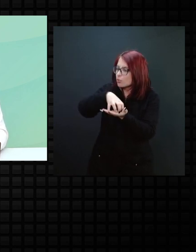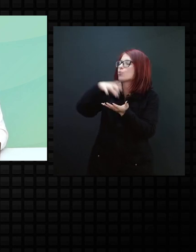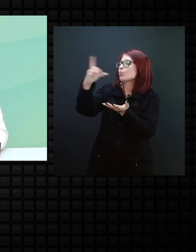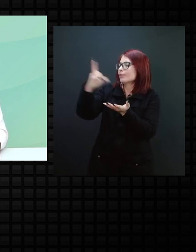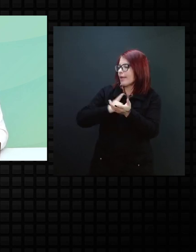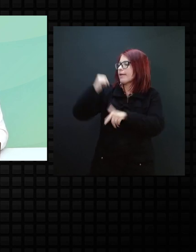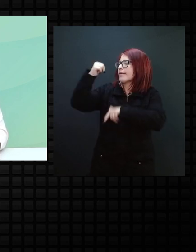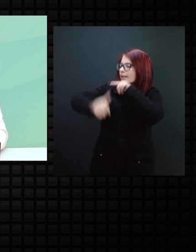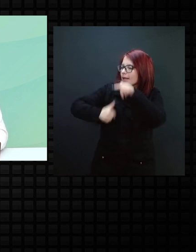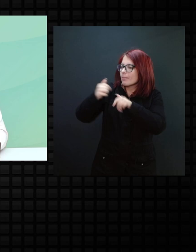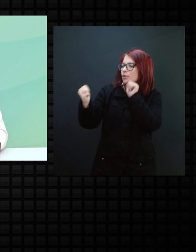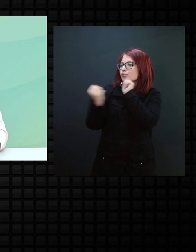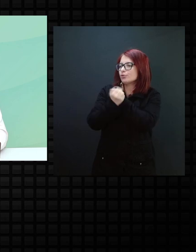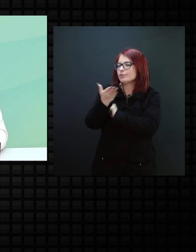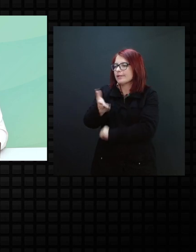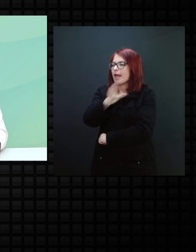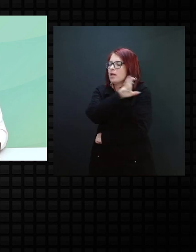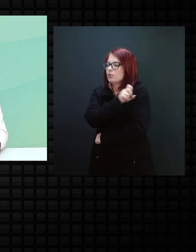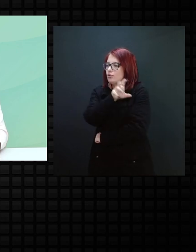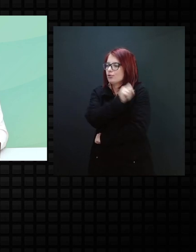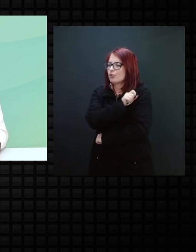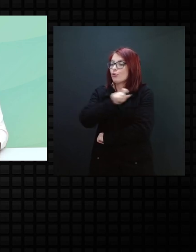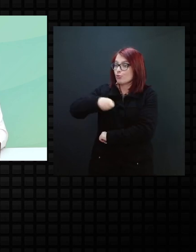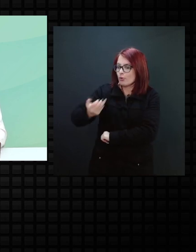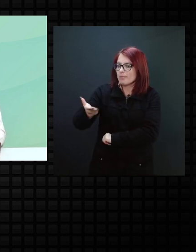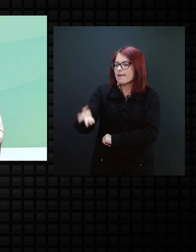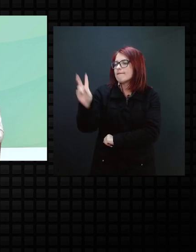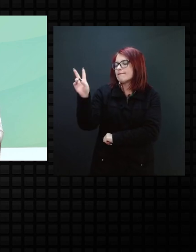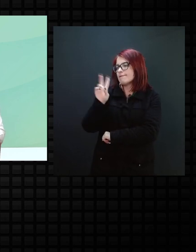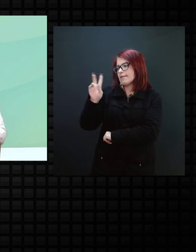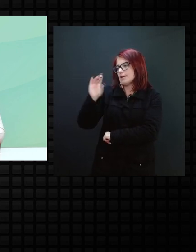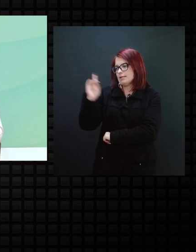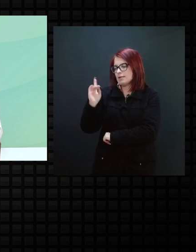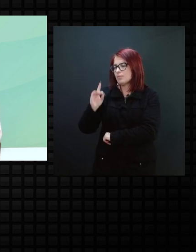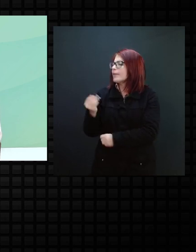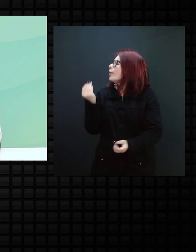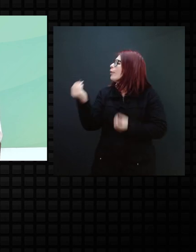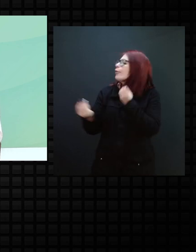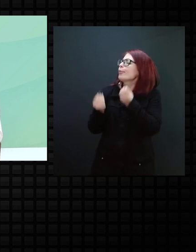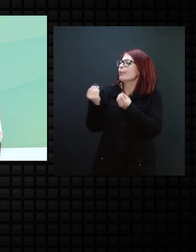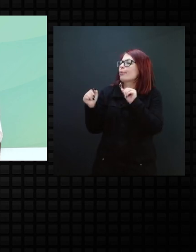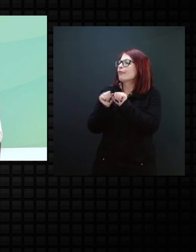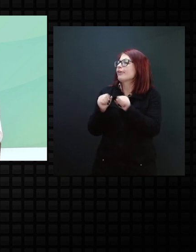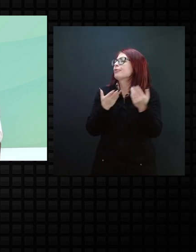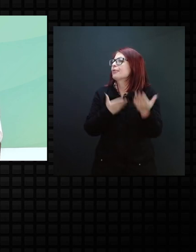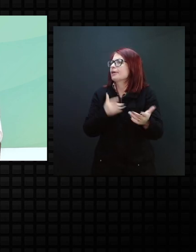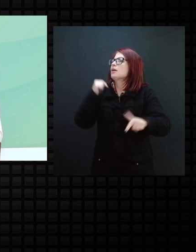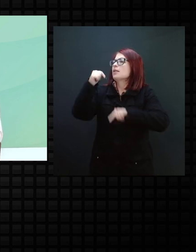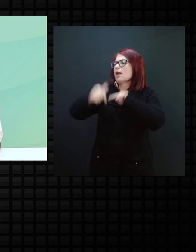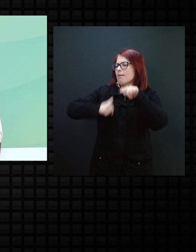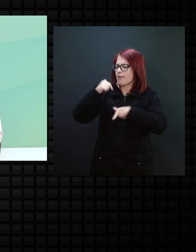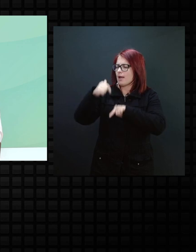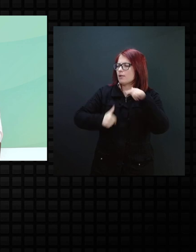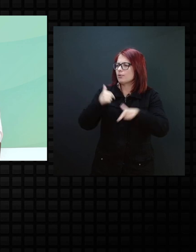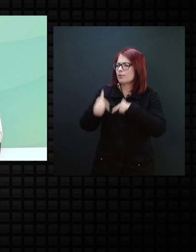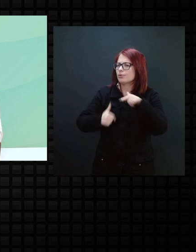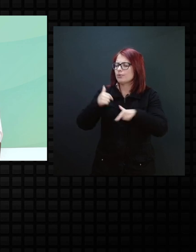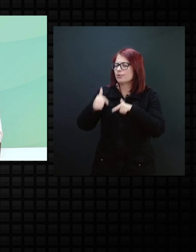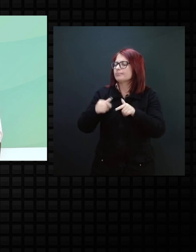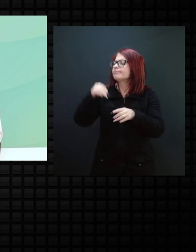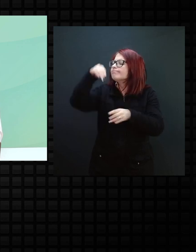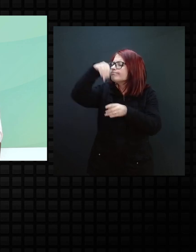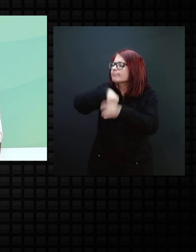estudantes acima da abordagem de Van Dyke, né, como que é feito esse trabalho nos